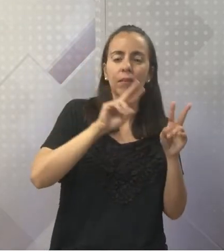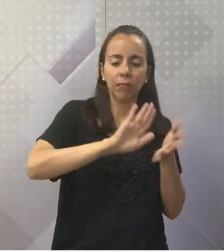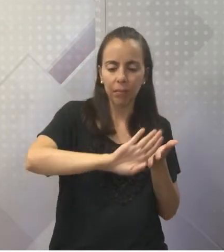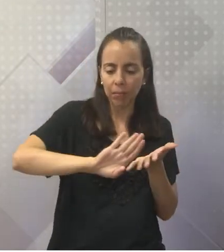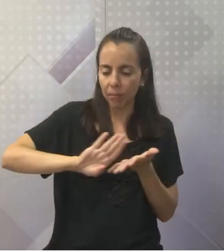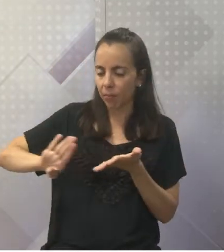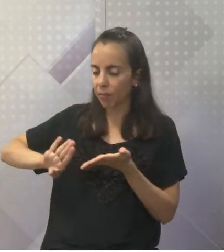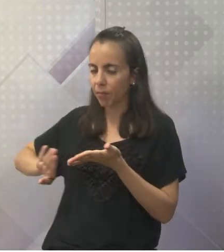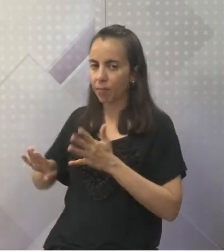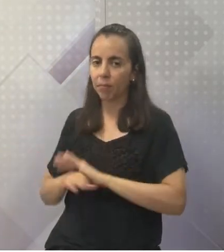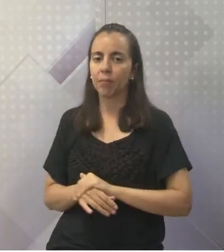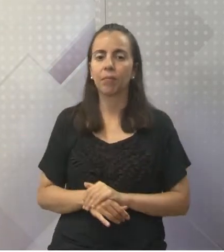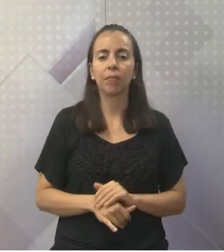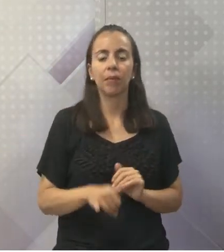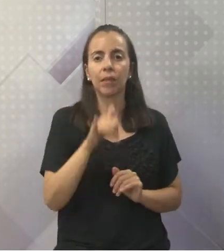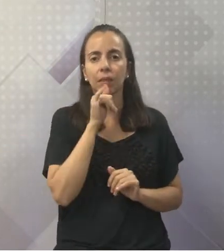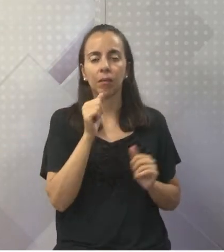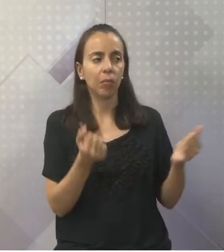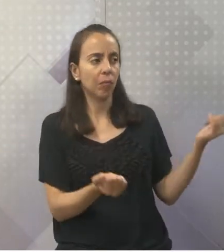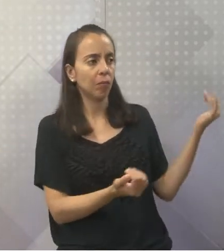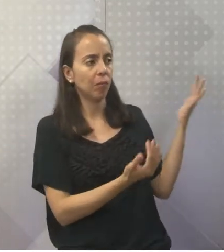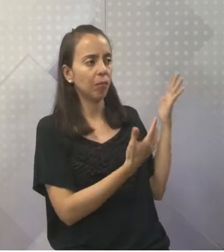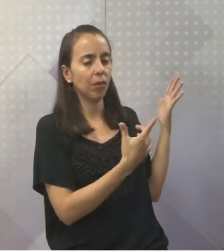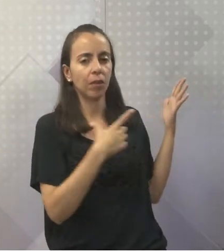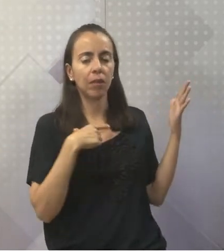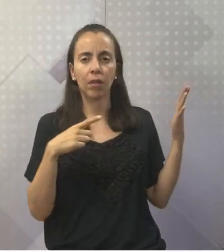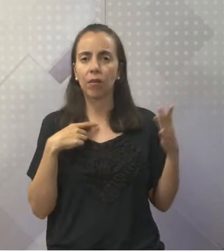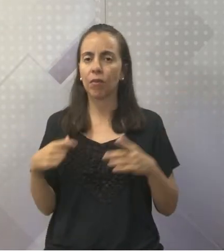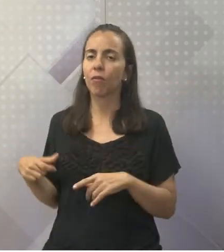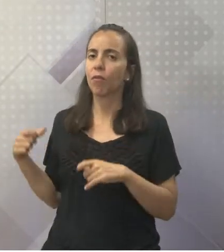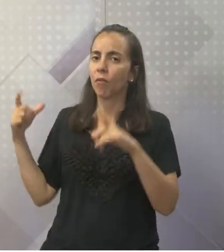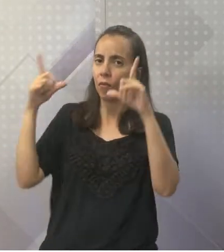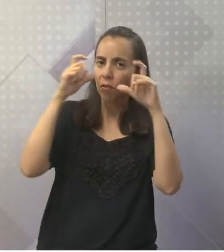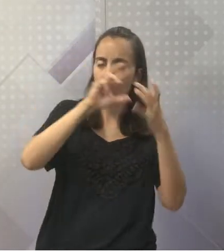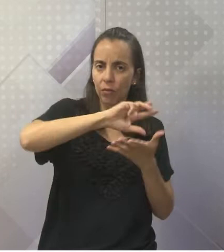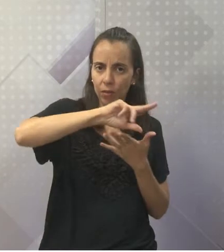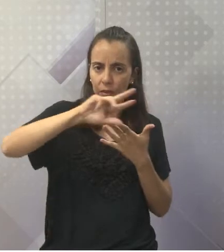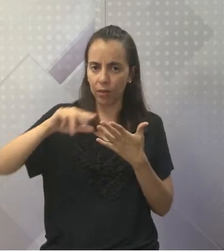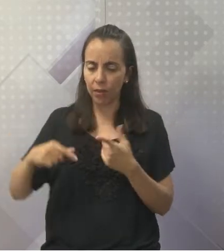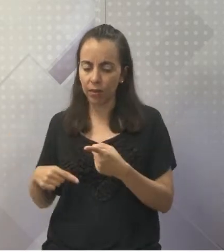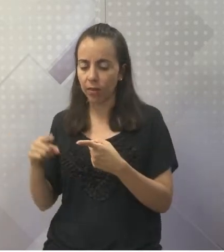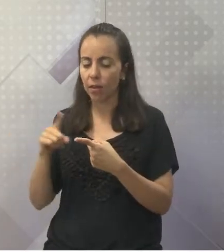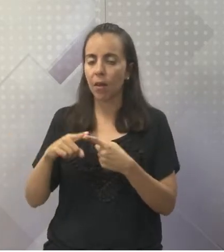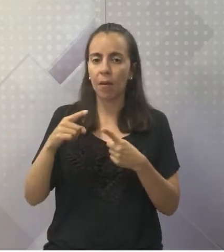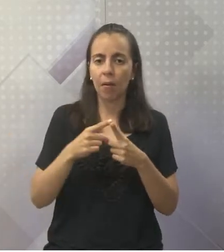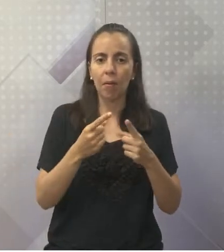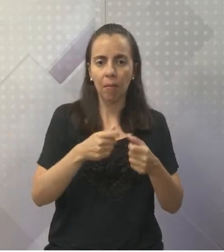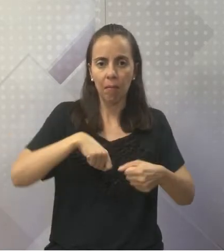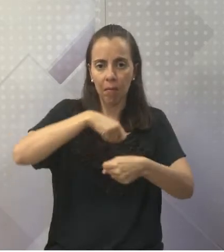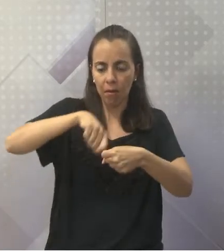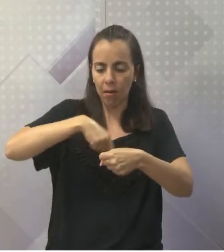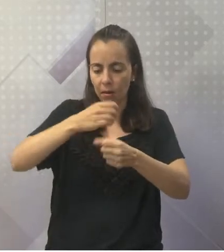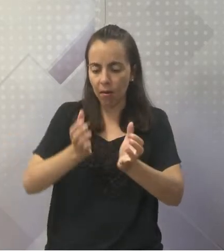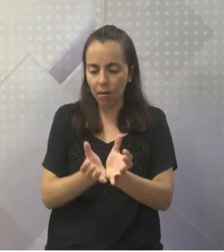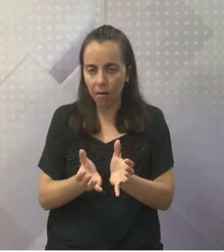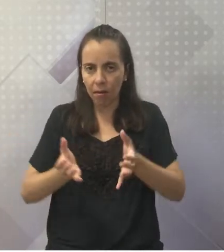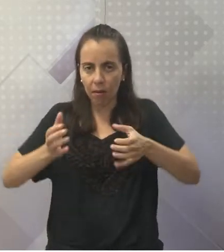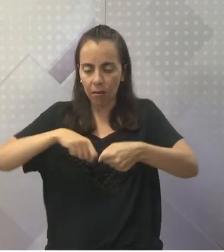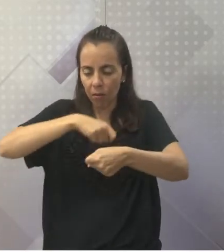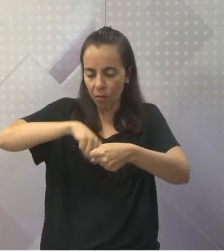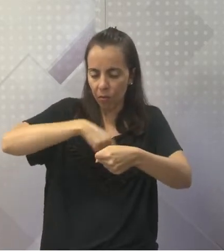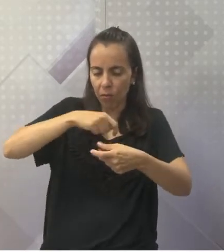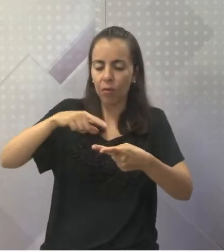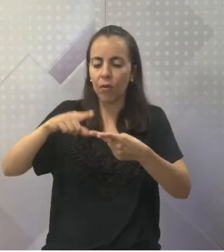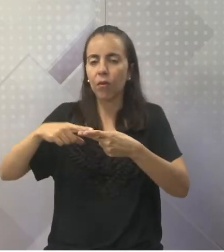slide. Nesse slide tem diversas fotos. Você vê panelas, você vê produtos de limpeza, né? A